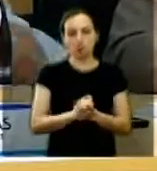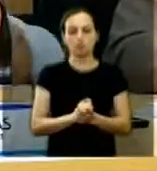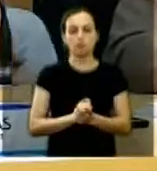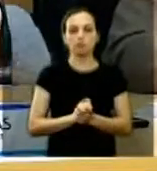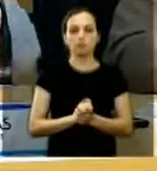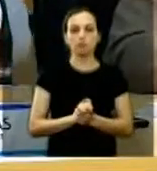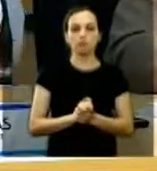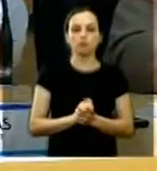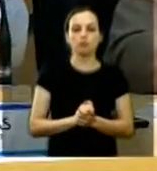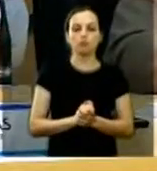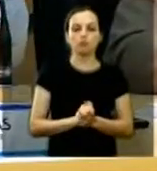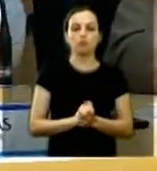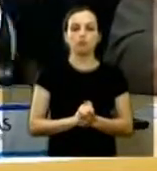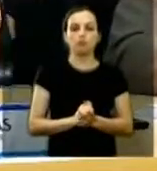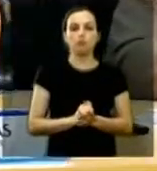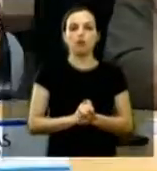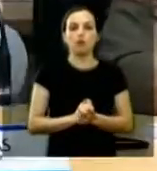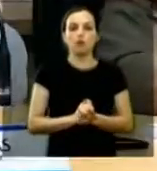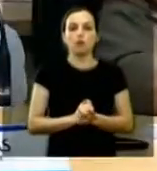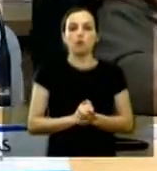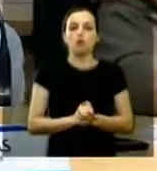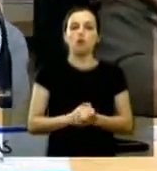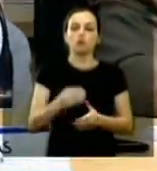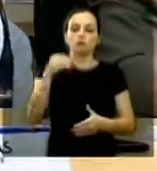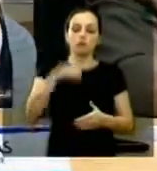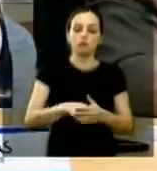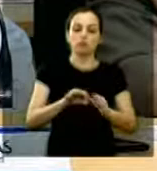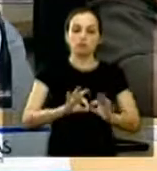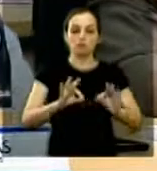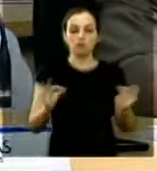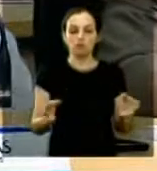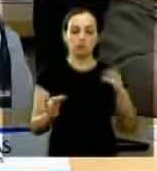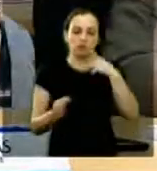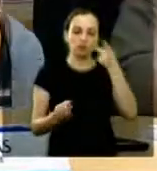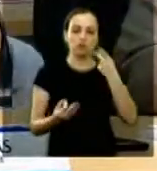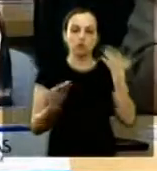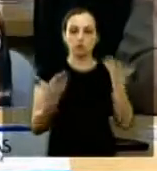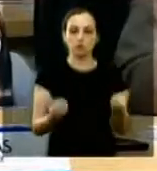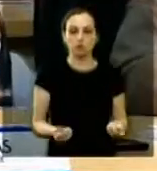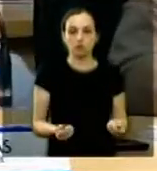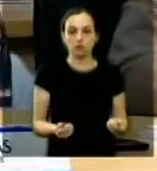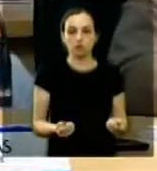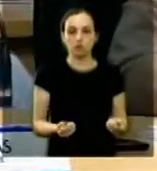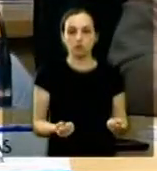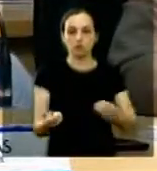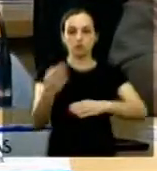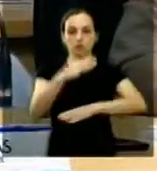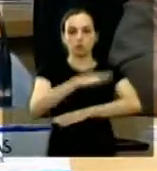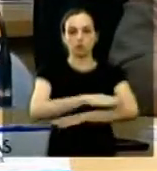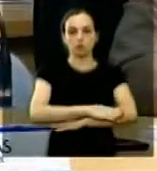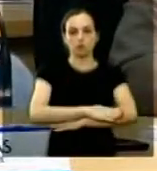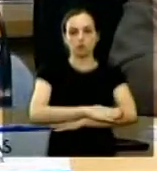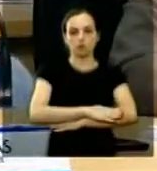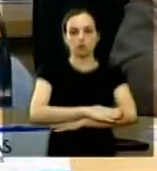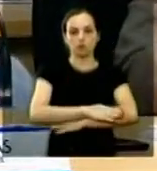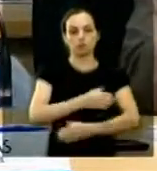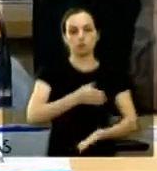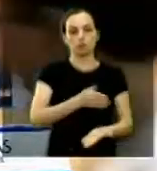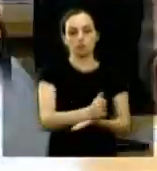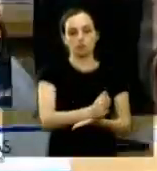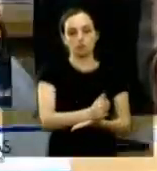vereador nós vamos colocar em apreciação a votação é simbólica os senhores vereadores forem favoráveis ao projeto permaneçam como estão